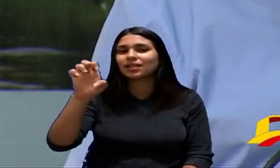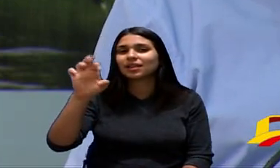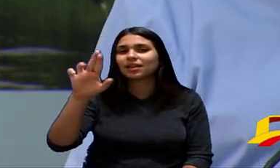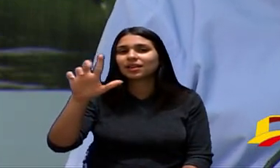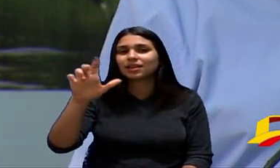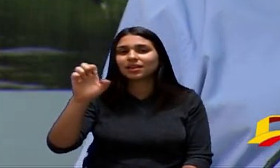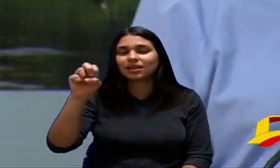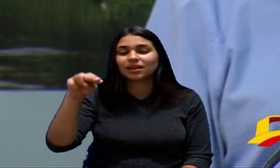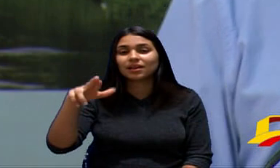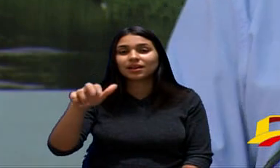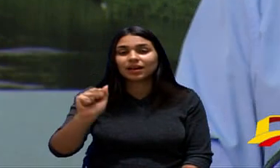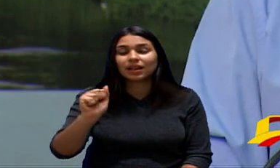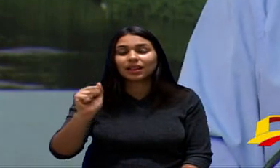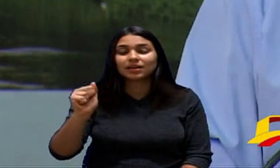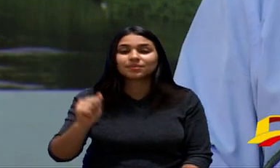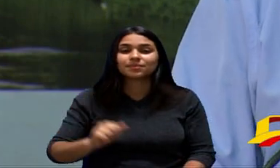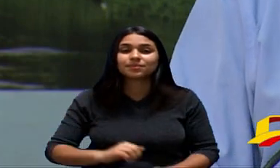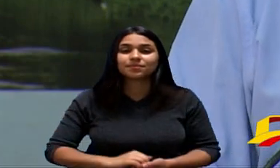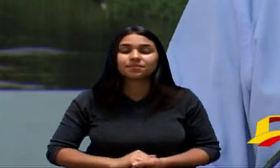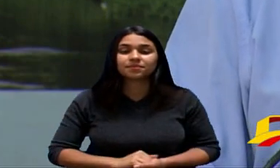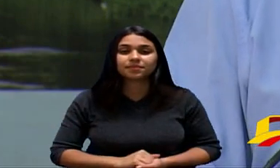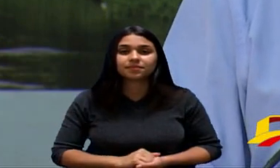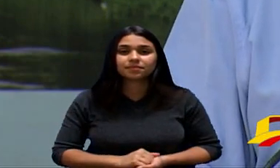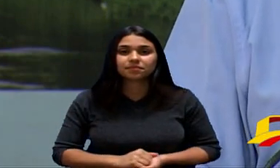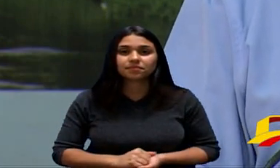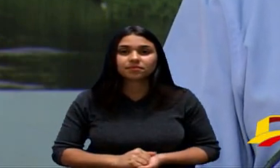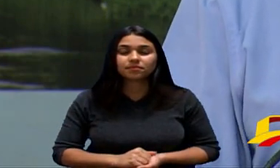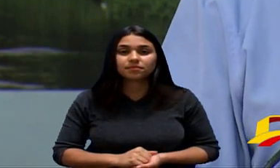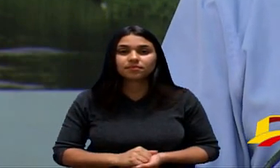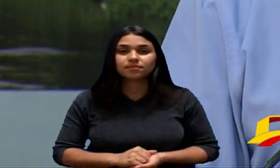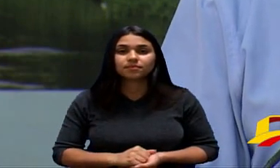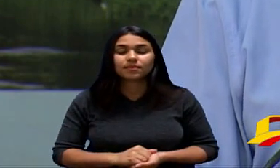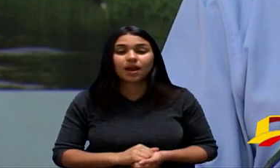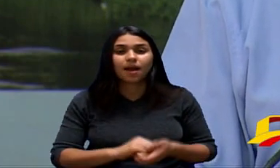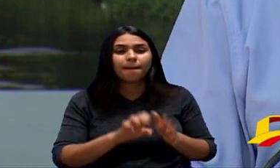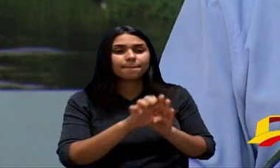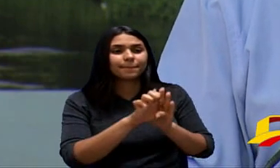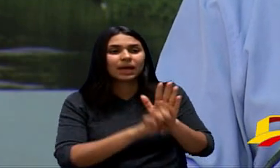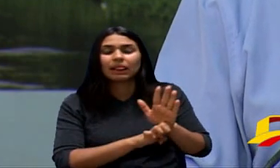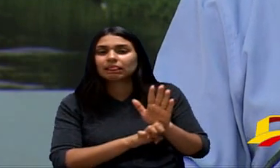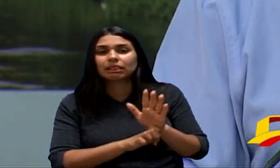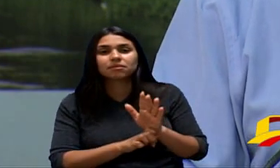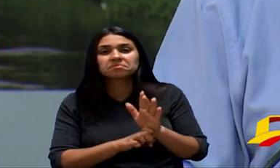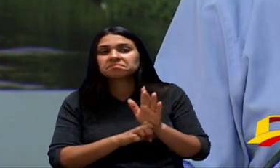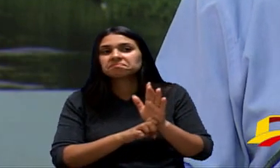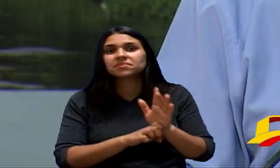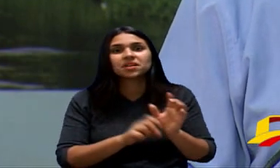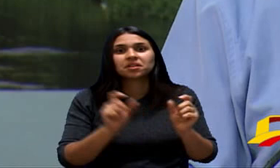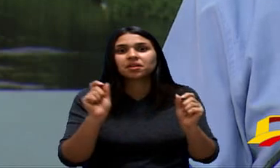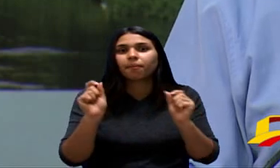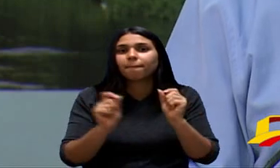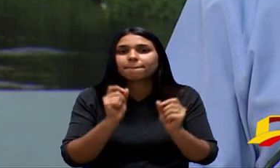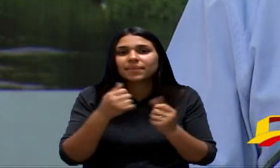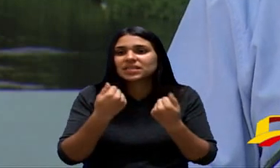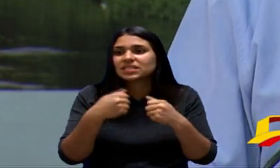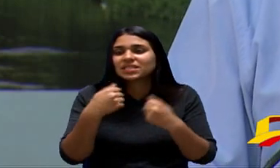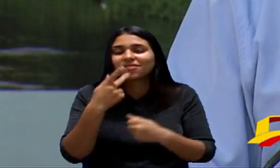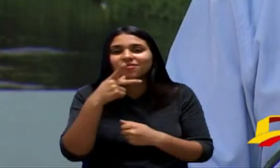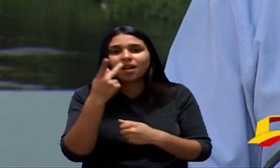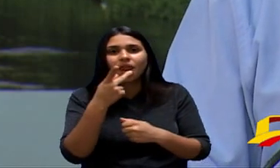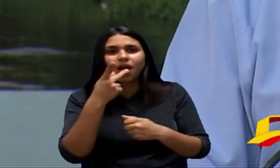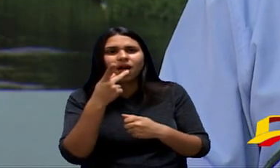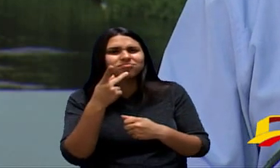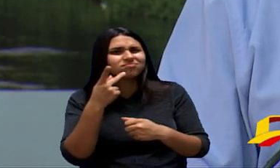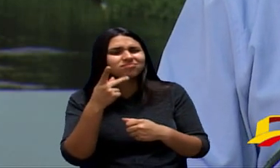Simpos Petro De Sorocaba Bom Essa Emenda Não Precisa Dizer O Tamanho Da Maldade Que É Ela